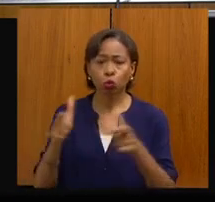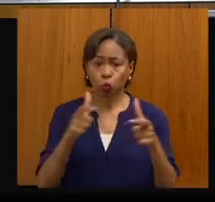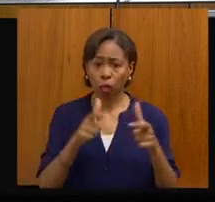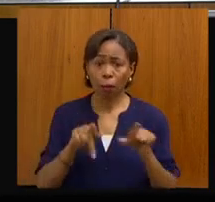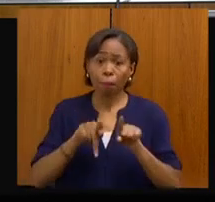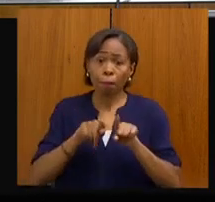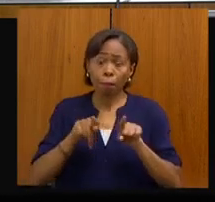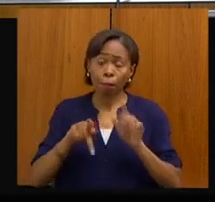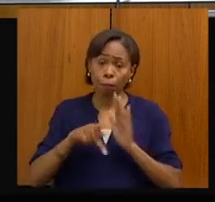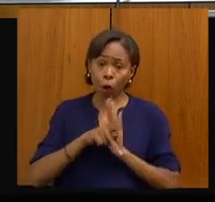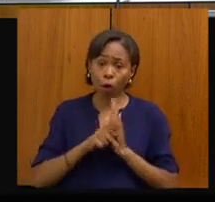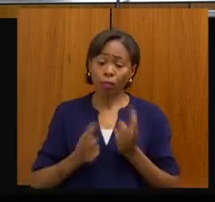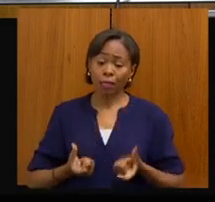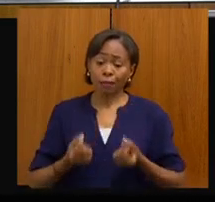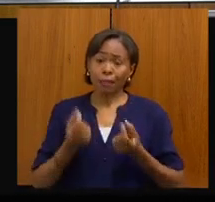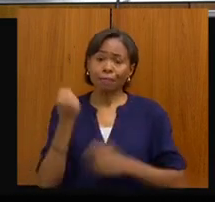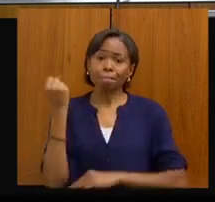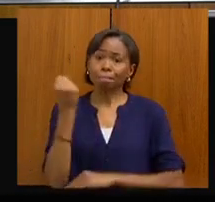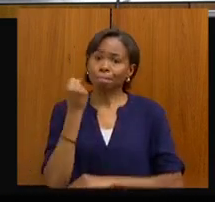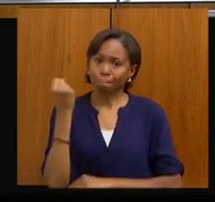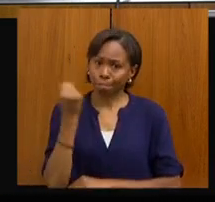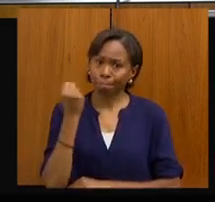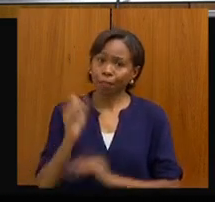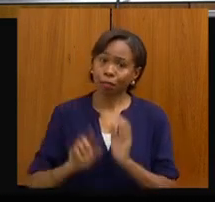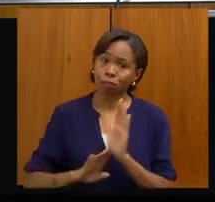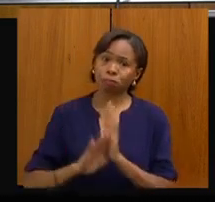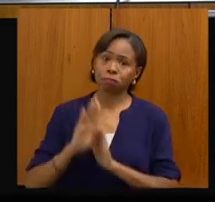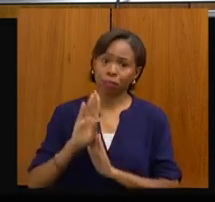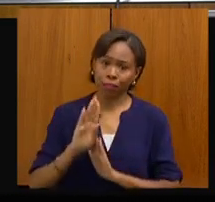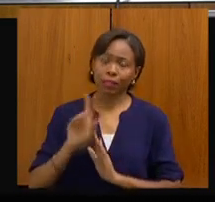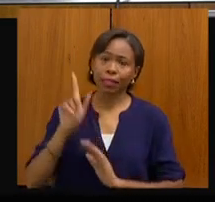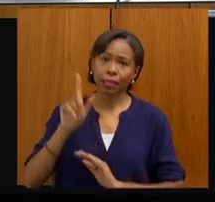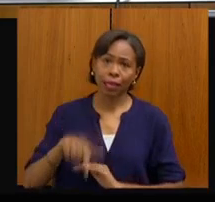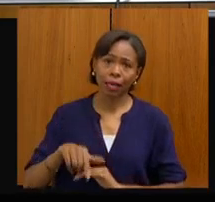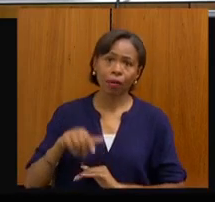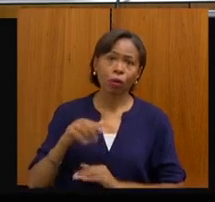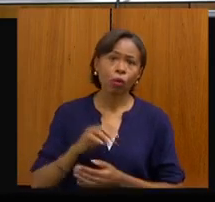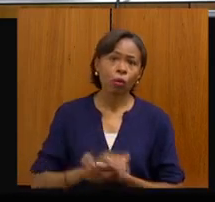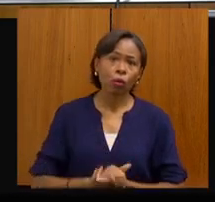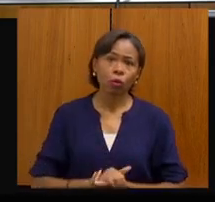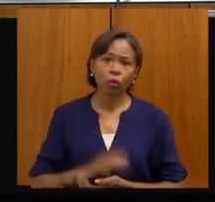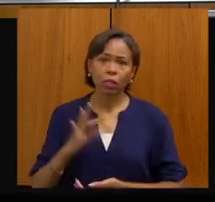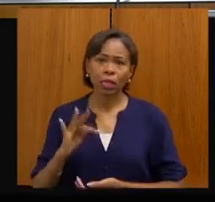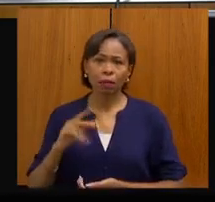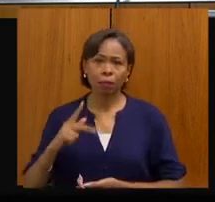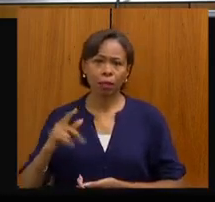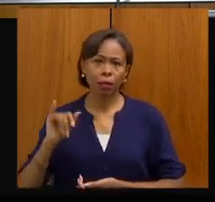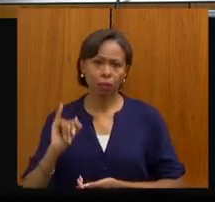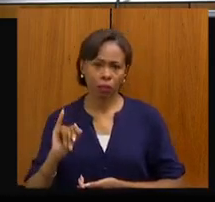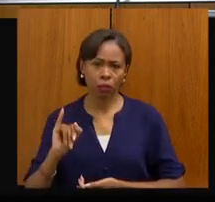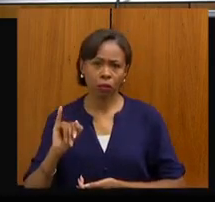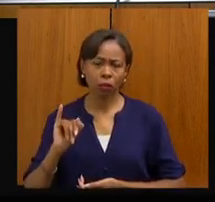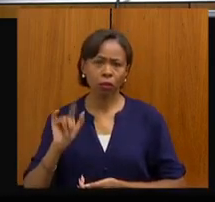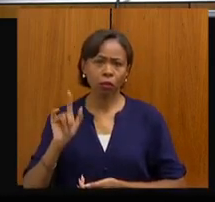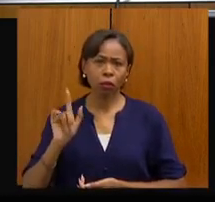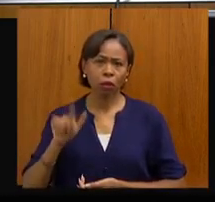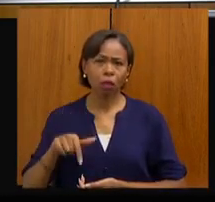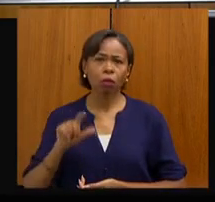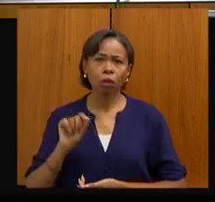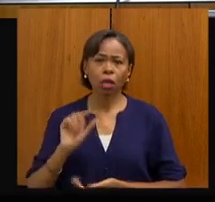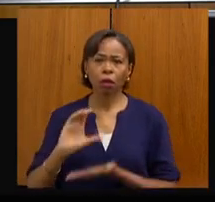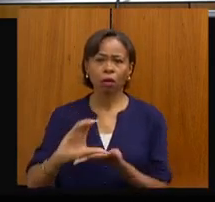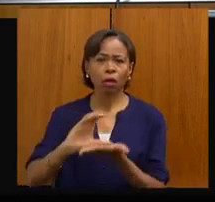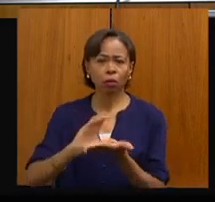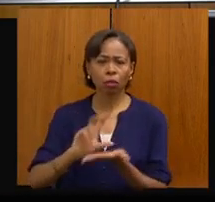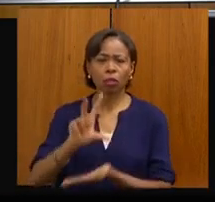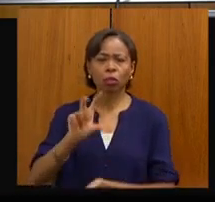de alta complexidade no âmbito da programação da PPI, que é um recurso de... Está ruim de eu ver aqui, viu, gente? 50 milhões de reais,